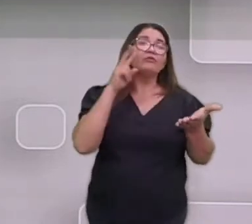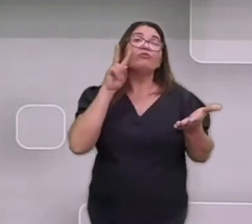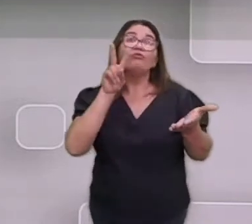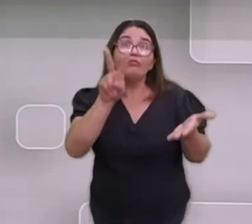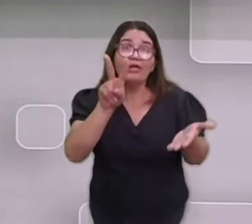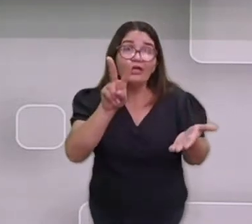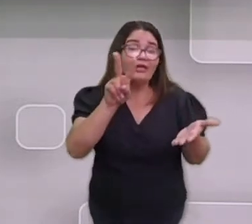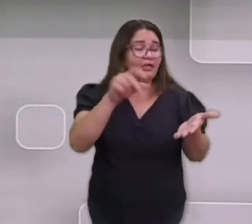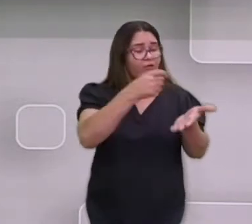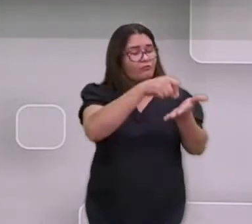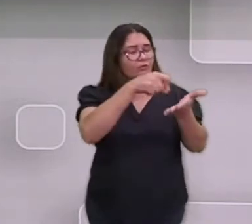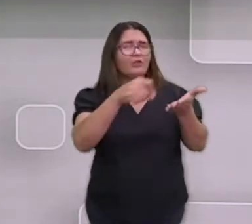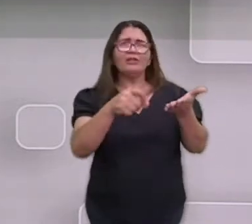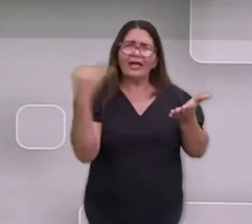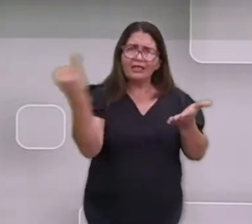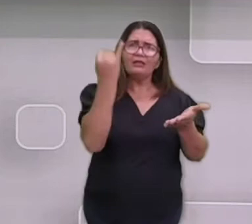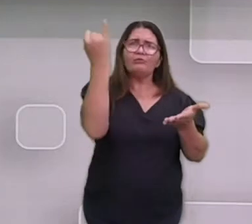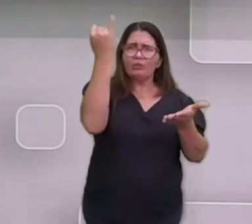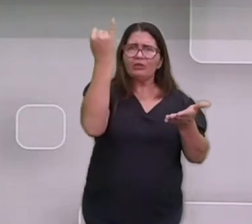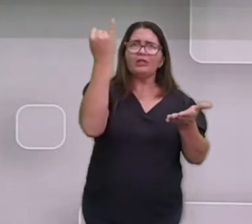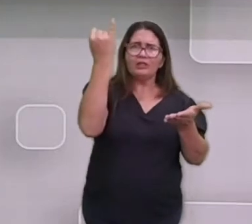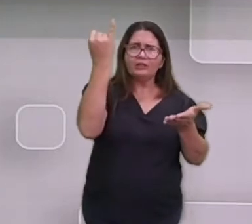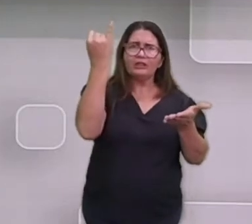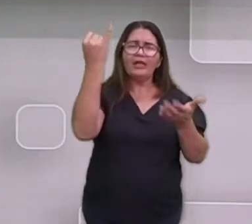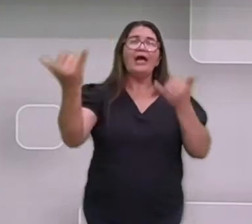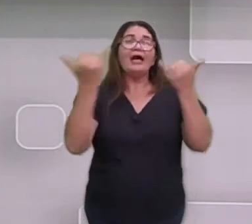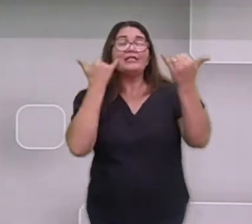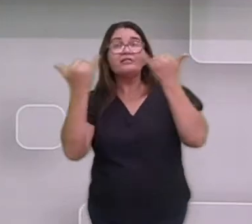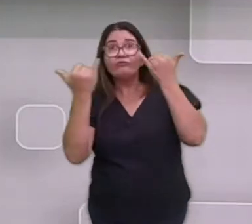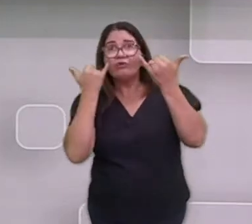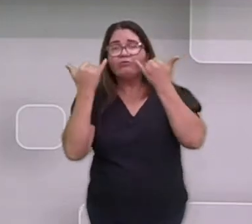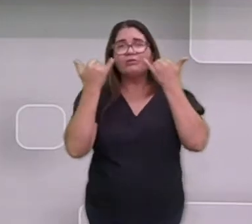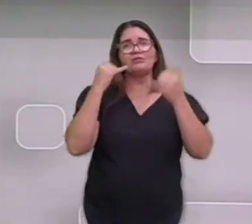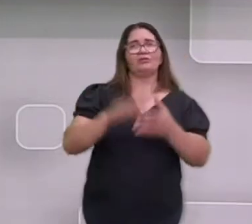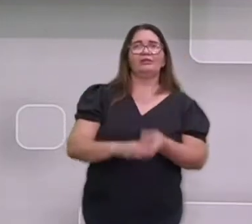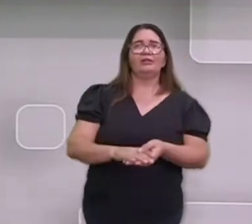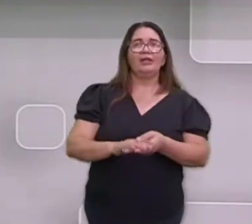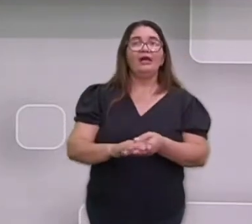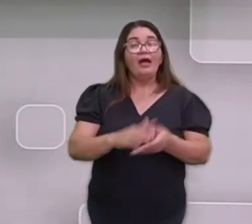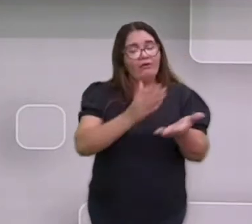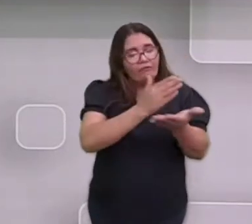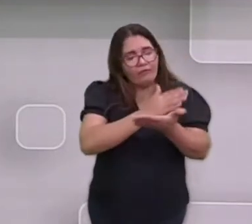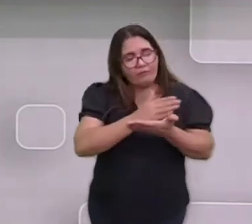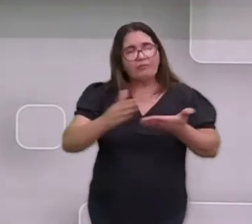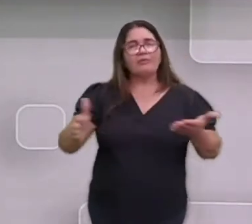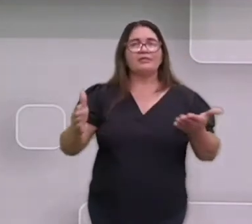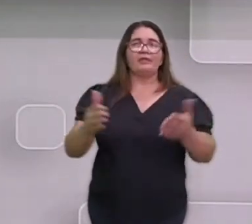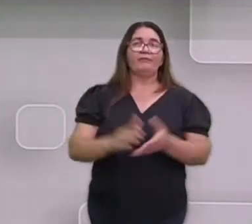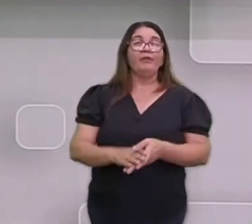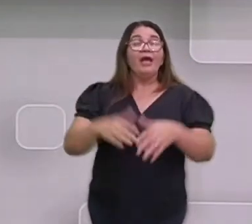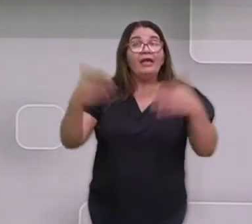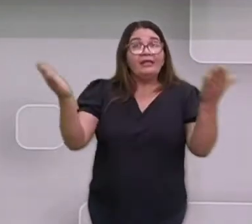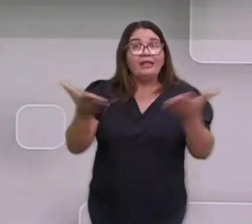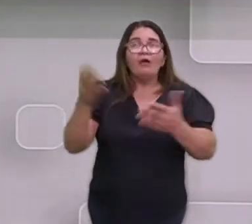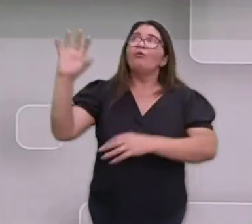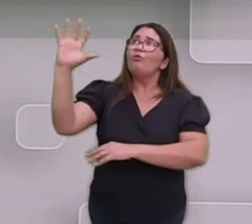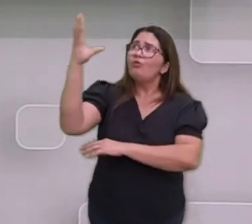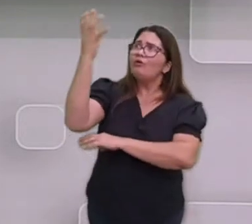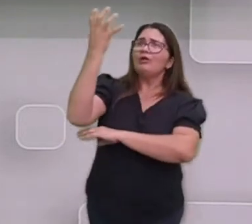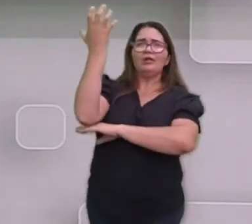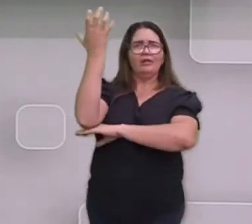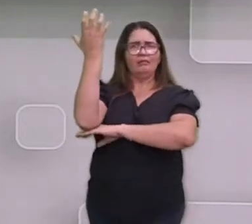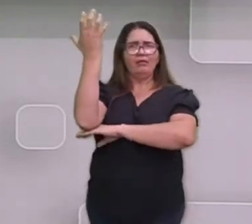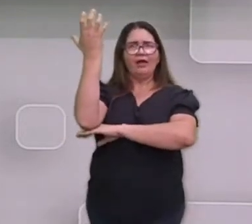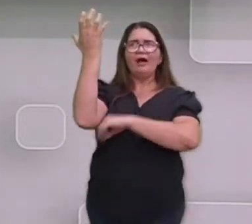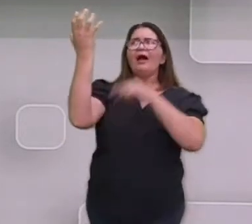importantes que você achar importante da nossa aula. Então vamos começar. O clima, ele é muito importante para a gente falar